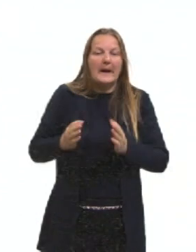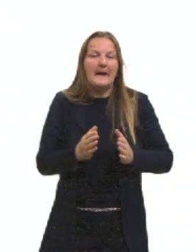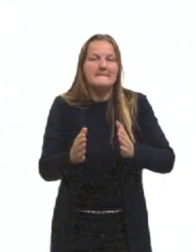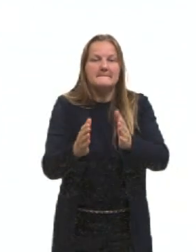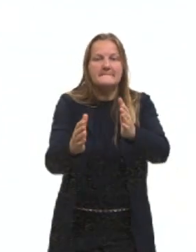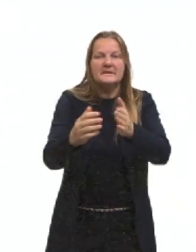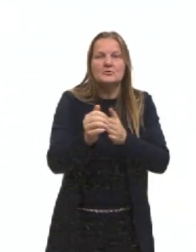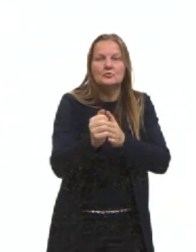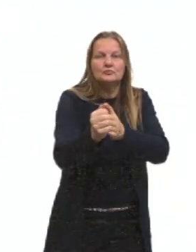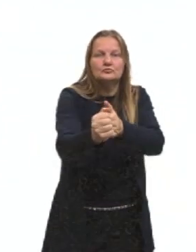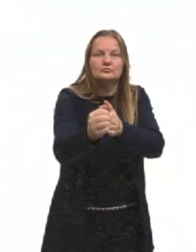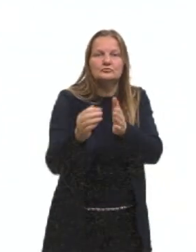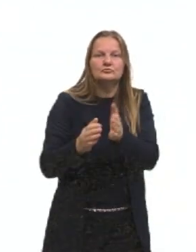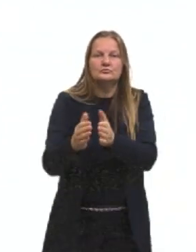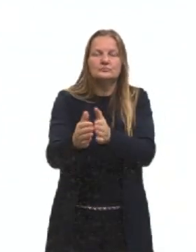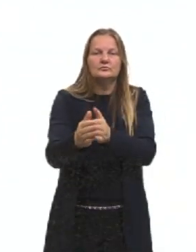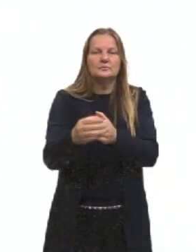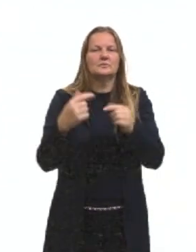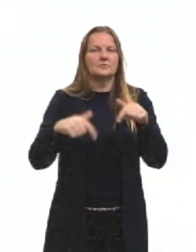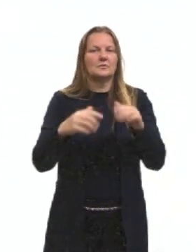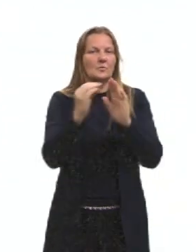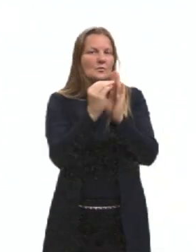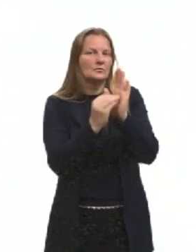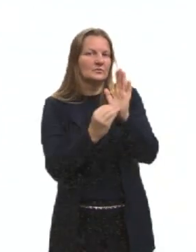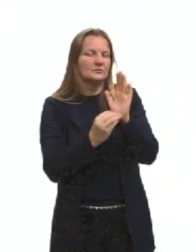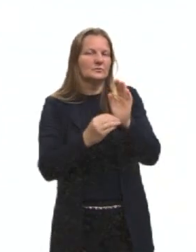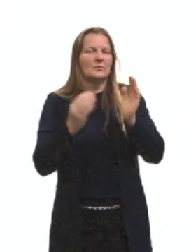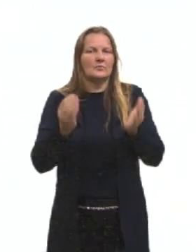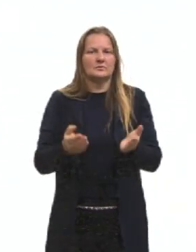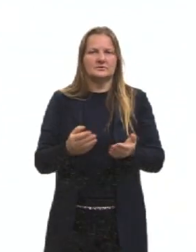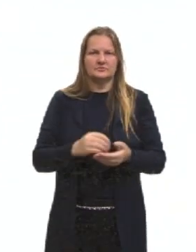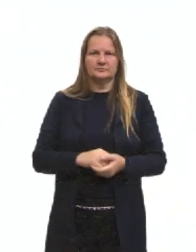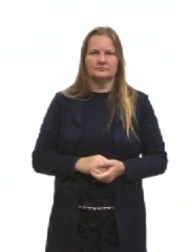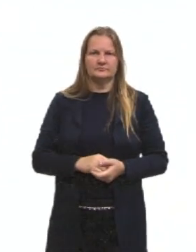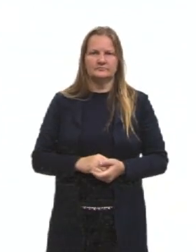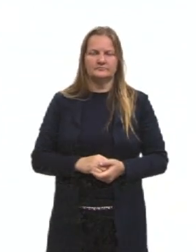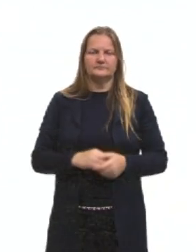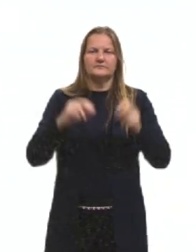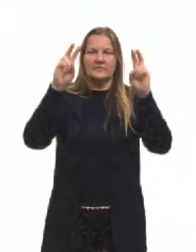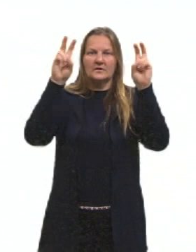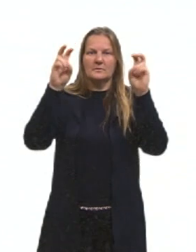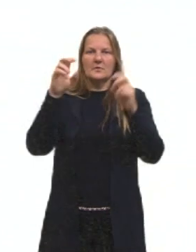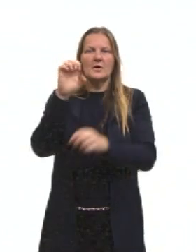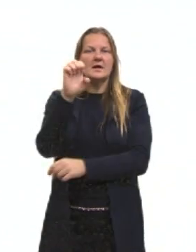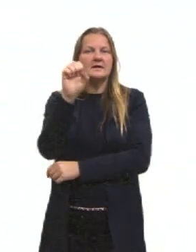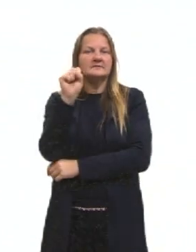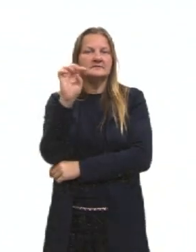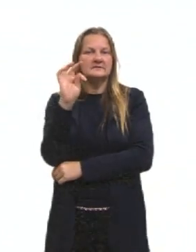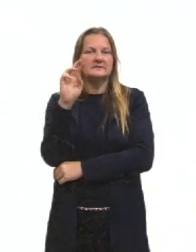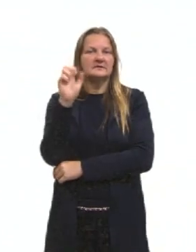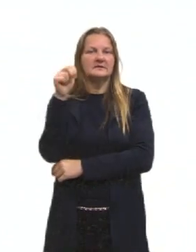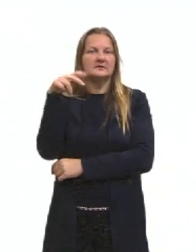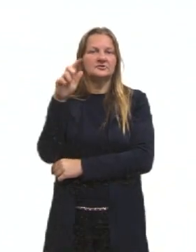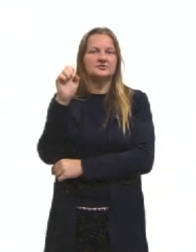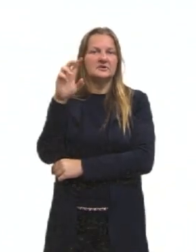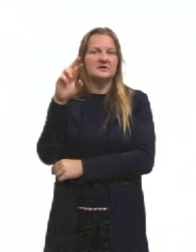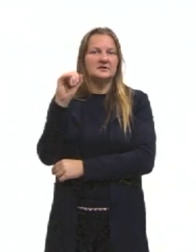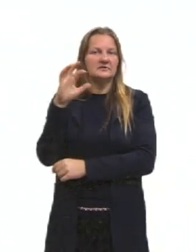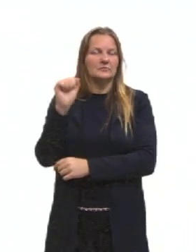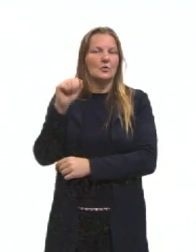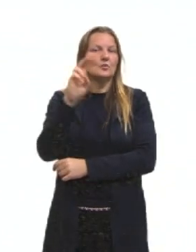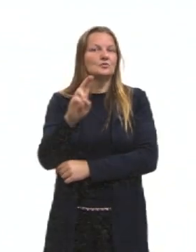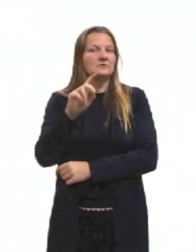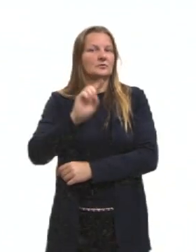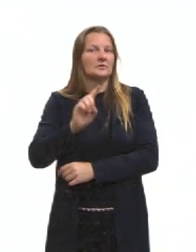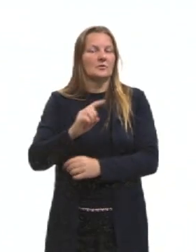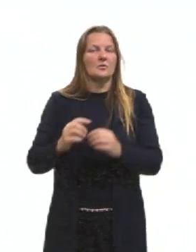vai em relação àquilo que a gente está trabalhando. De hoje, a nossa temática é o estrangeirismo, se ele deixa top a nossa redação. E o